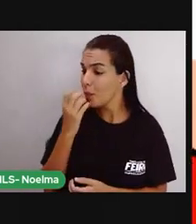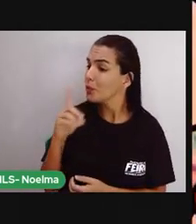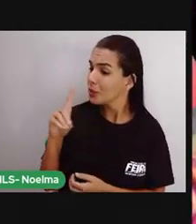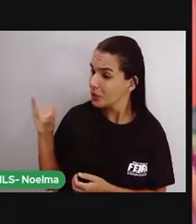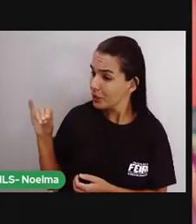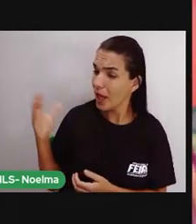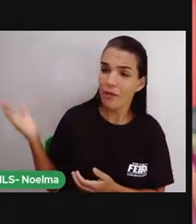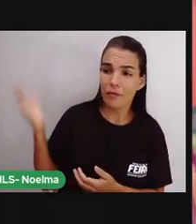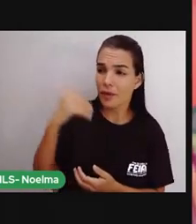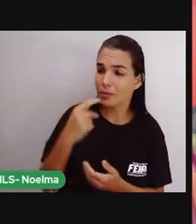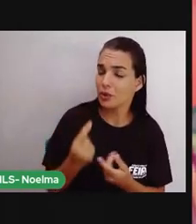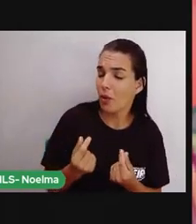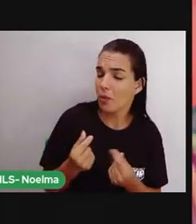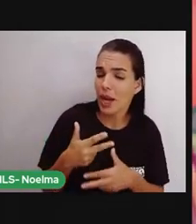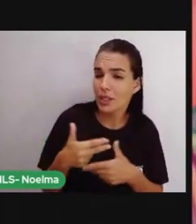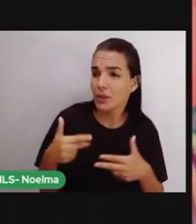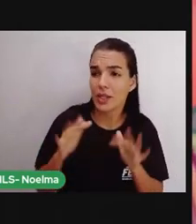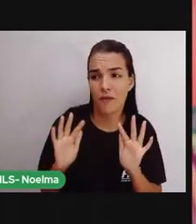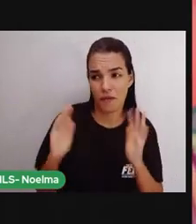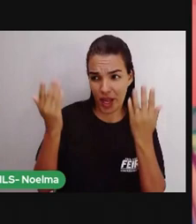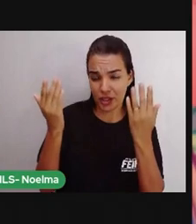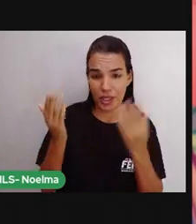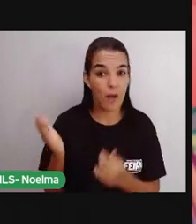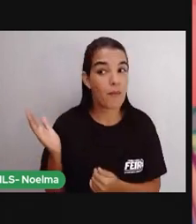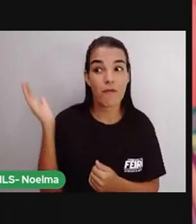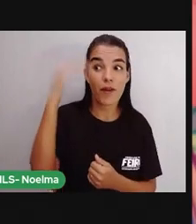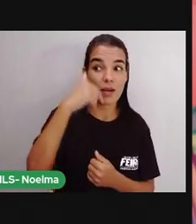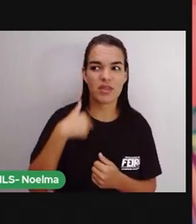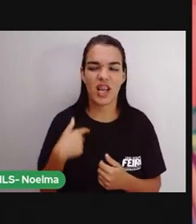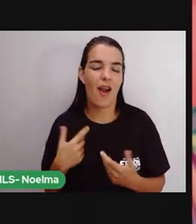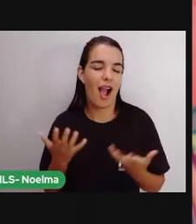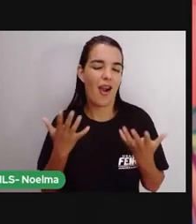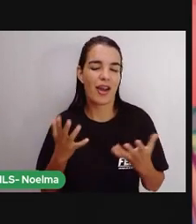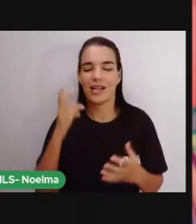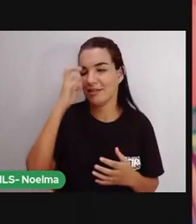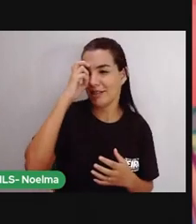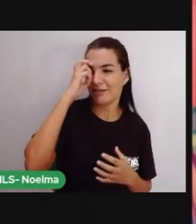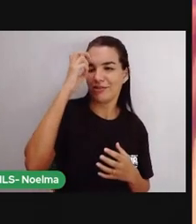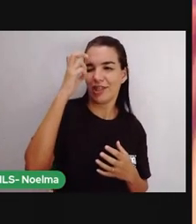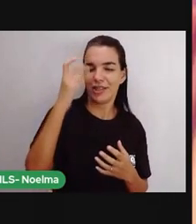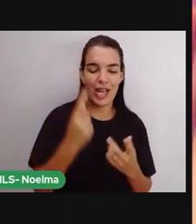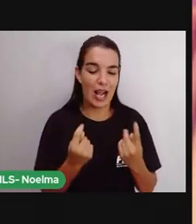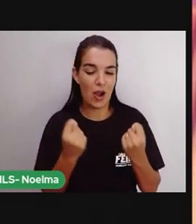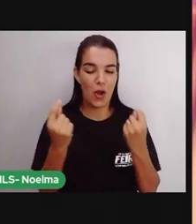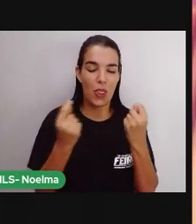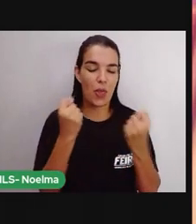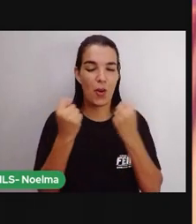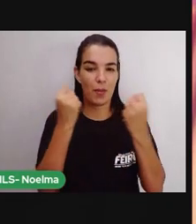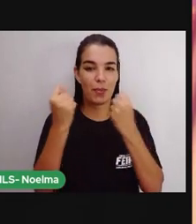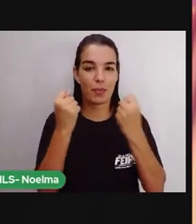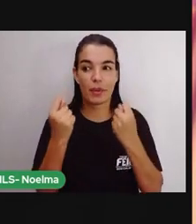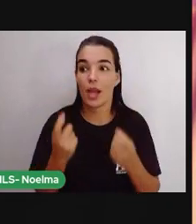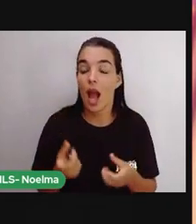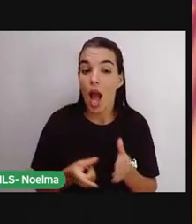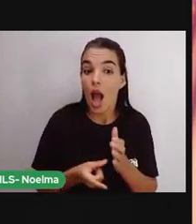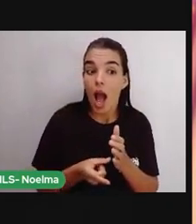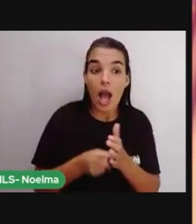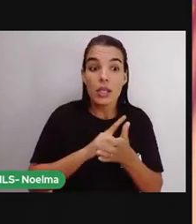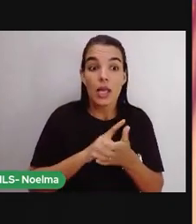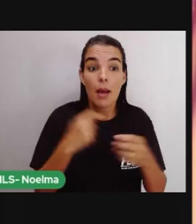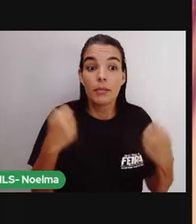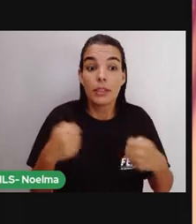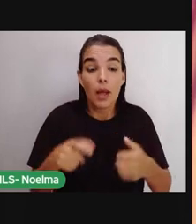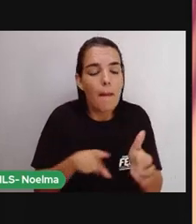da festinha? Vamos, amiga. Agora eu estou craque em economia e a gente vai fazer compra consciente. Antes de tudo, precisamos pesquisar